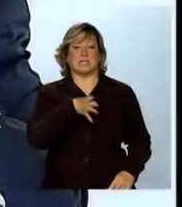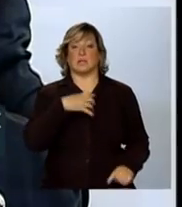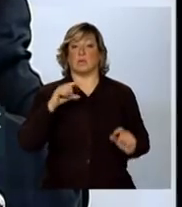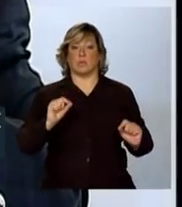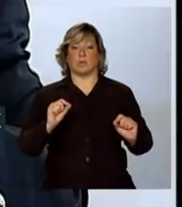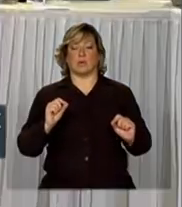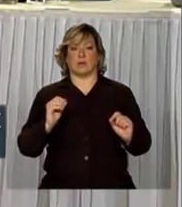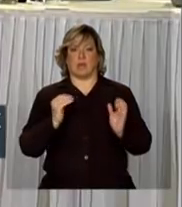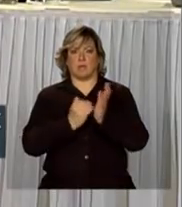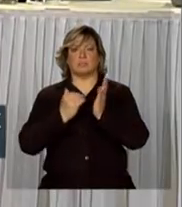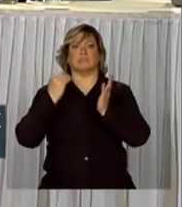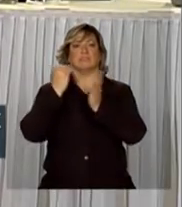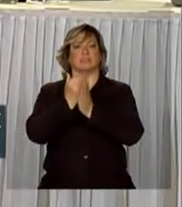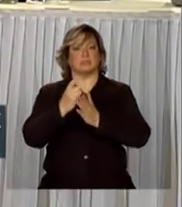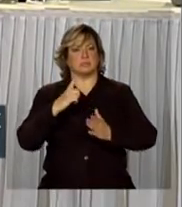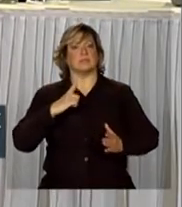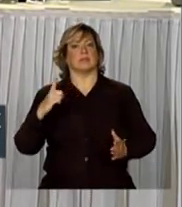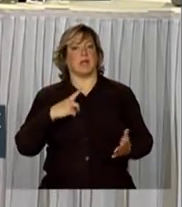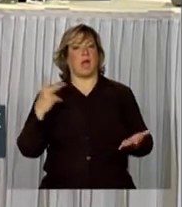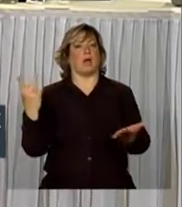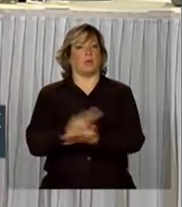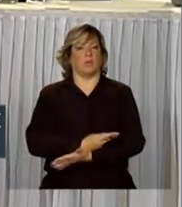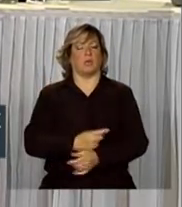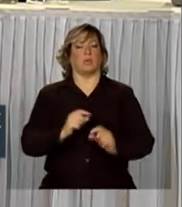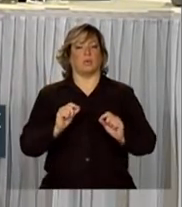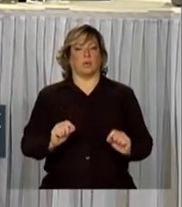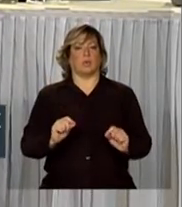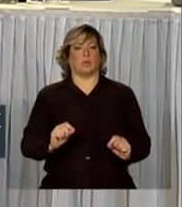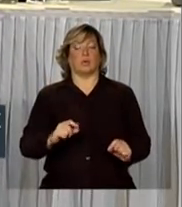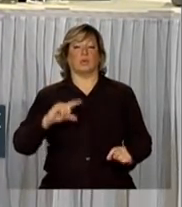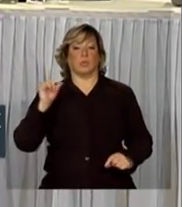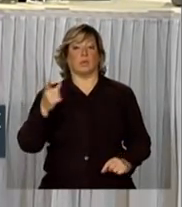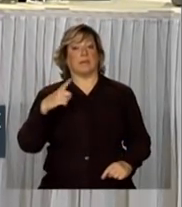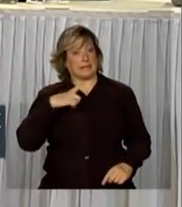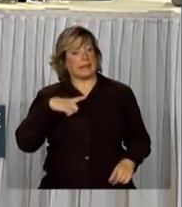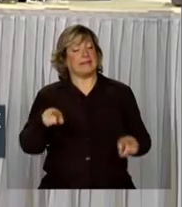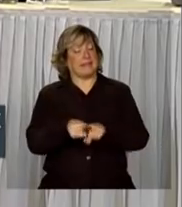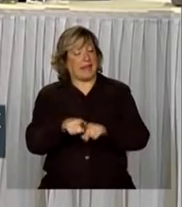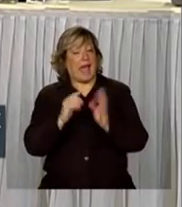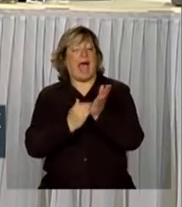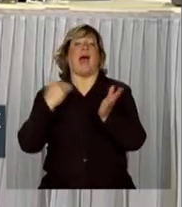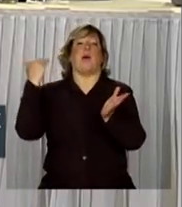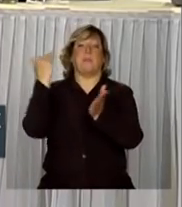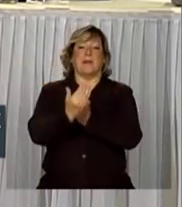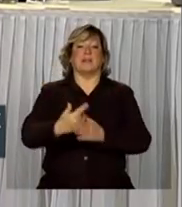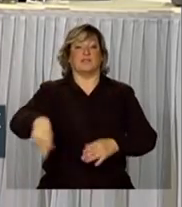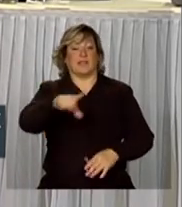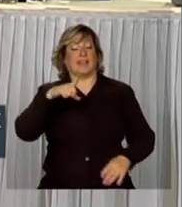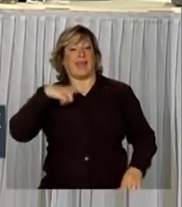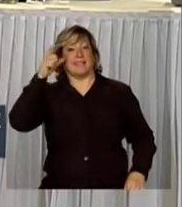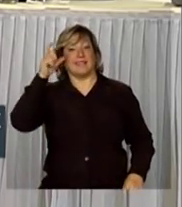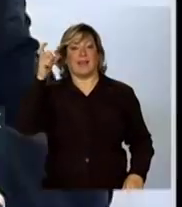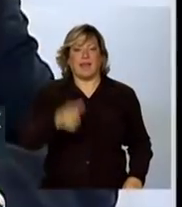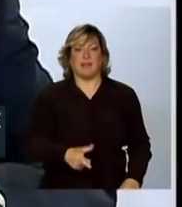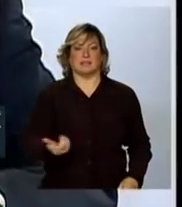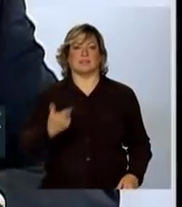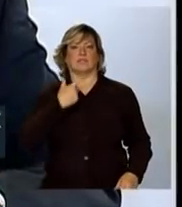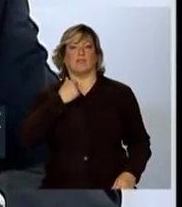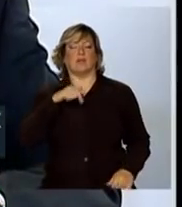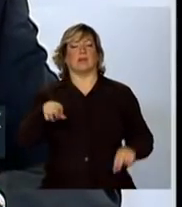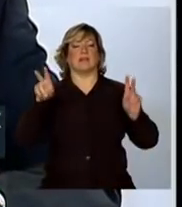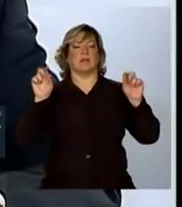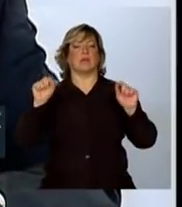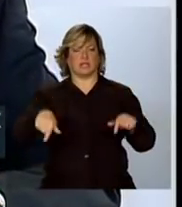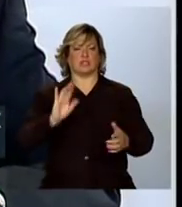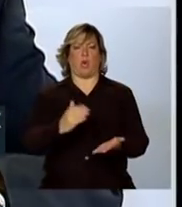aumentado o interesse de vocês, o compromisso de vocês com o tema, isto começou há muitos